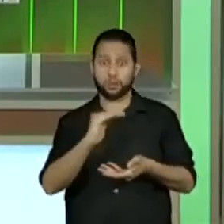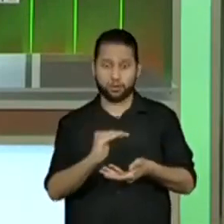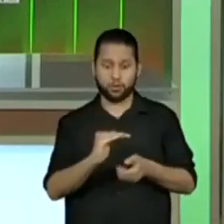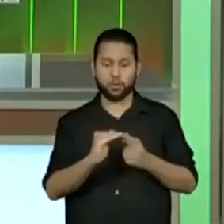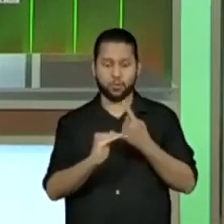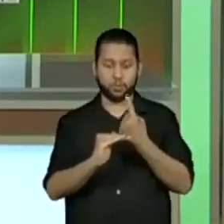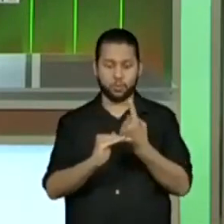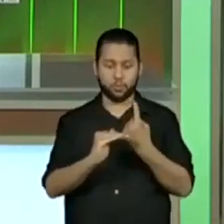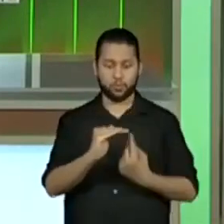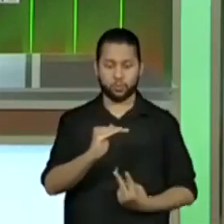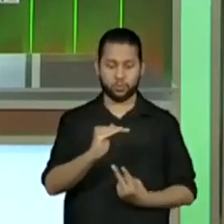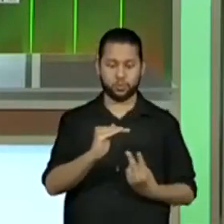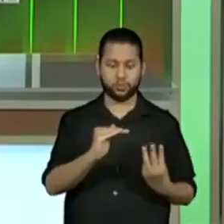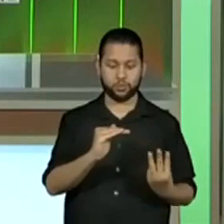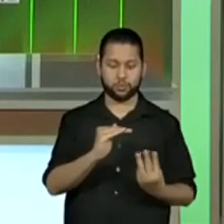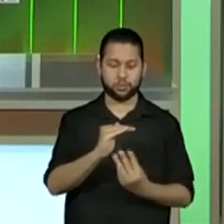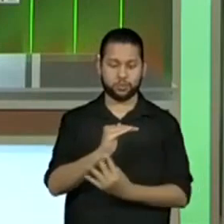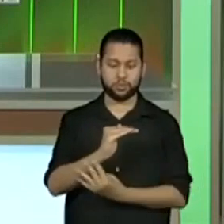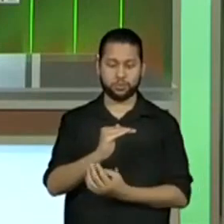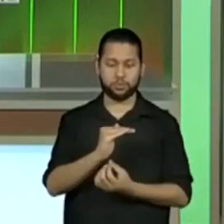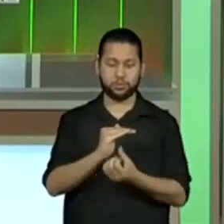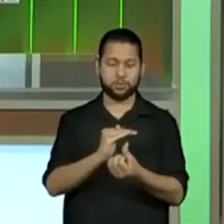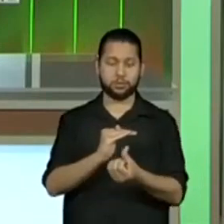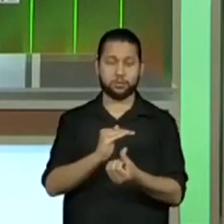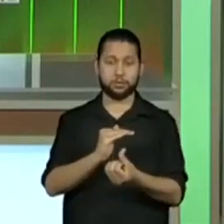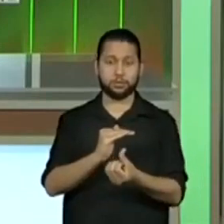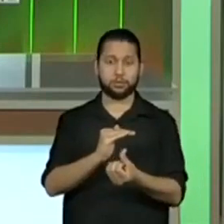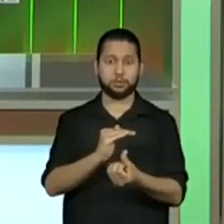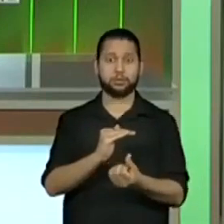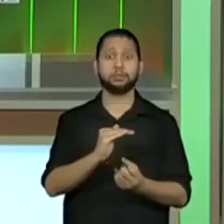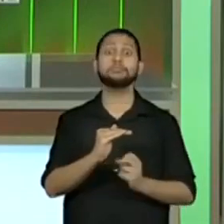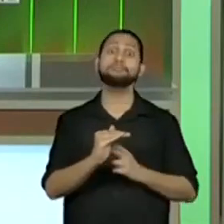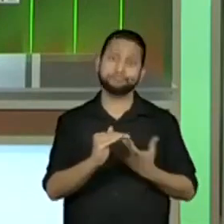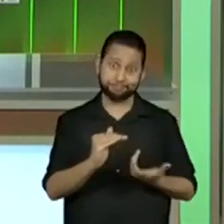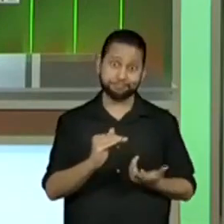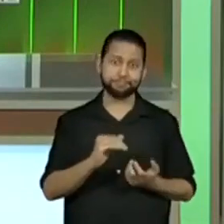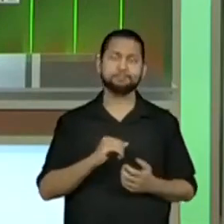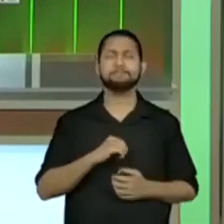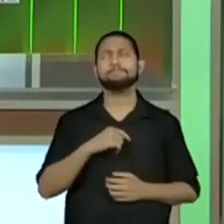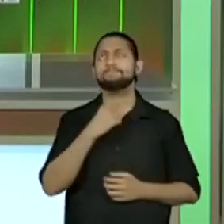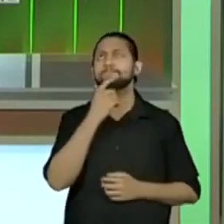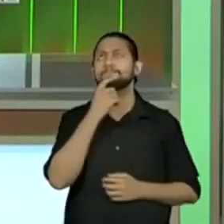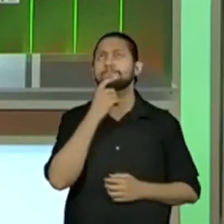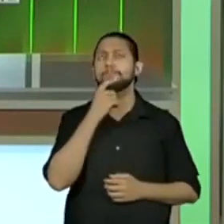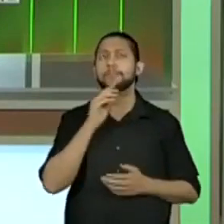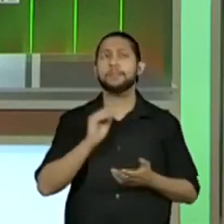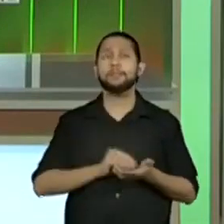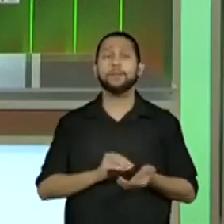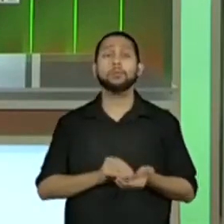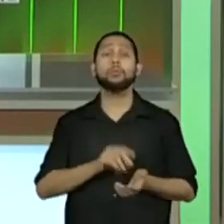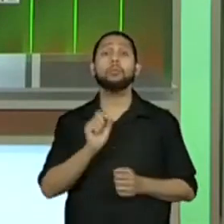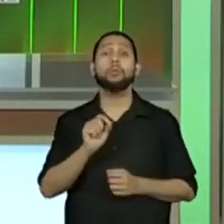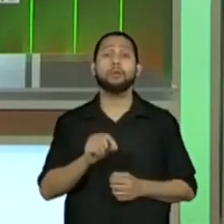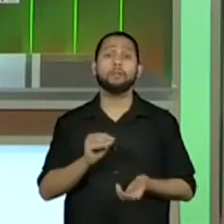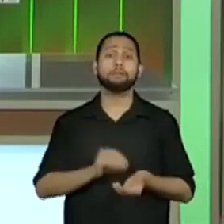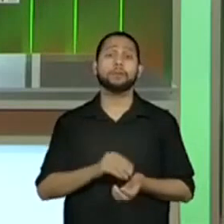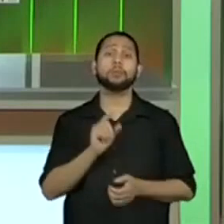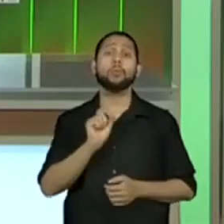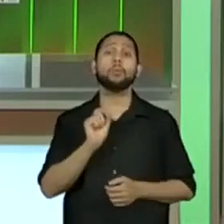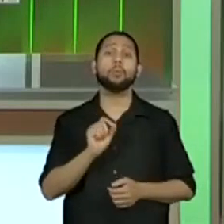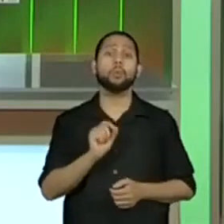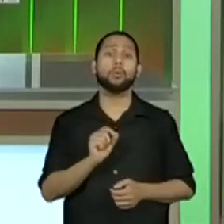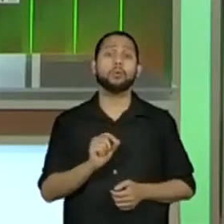5 delas. A gente foi até o número 5. Falta só uma face para a gente esgotar as